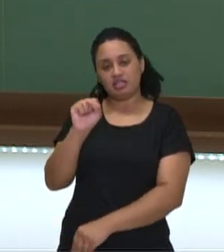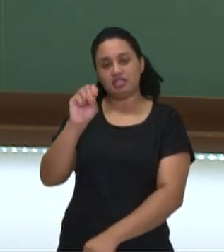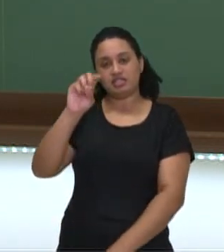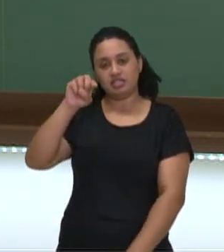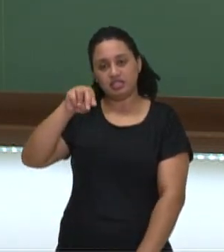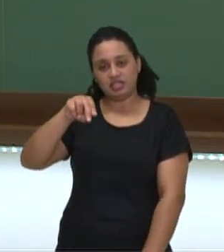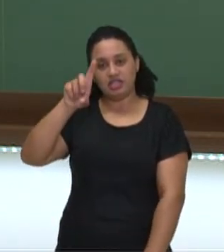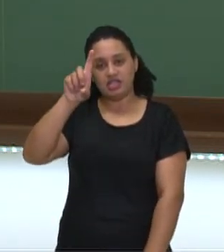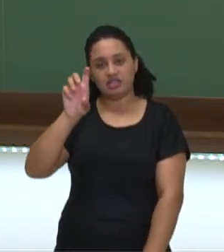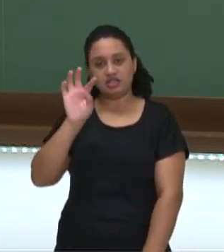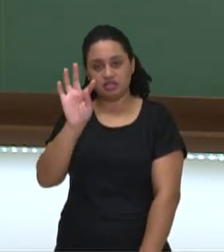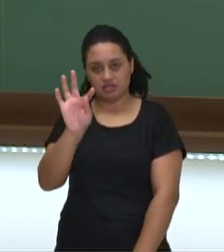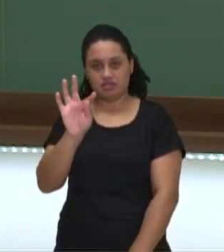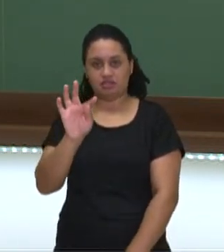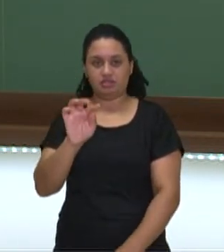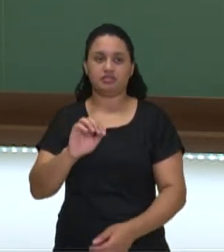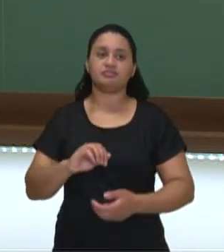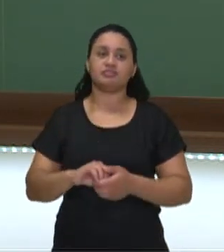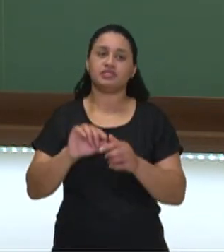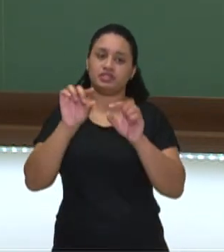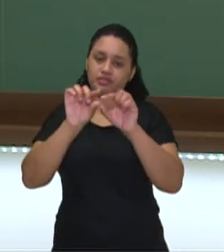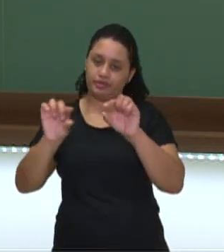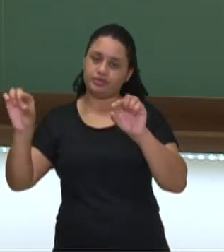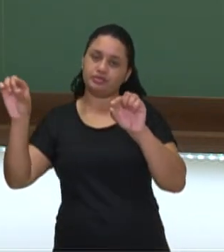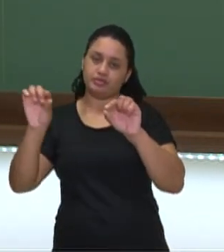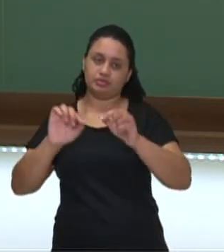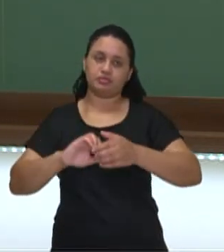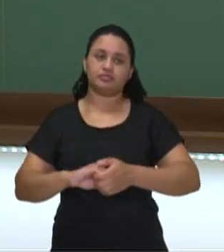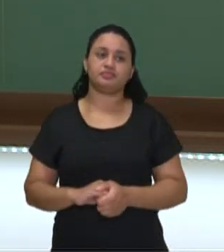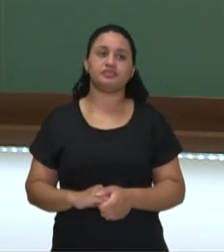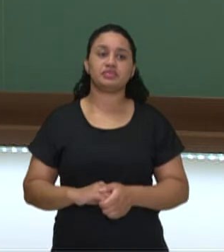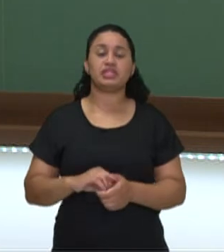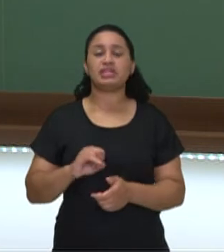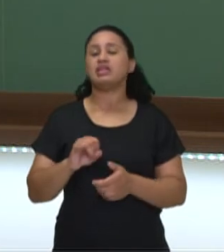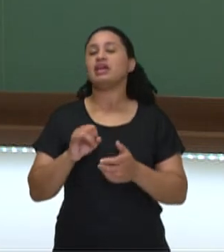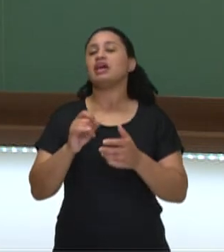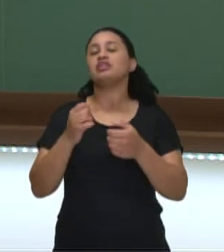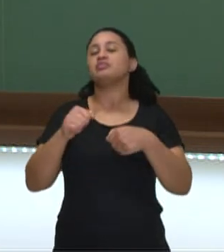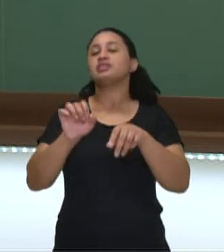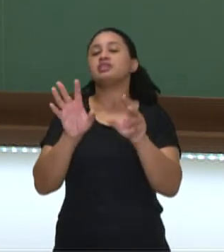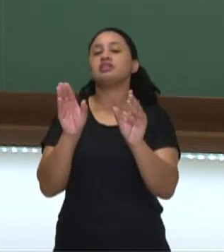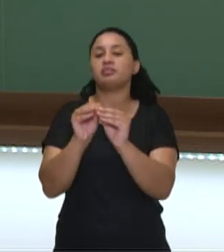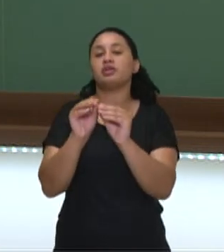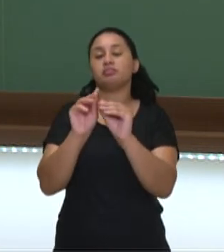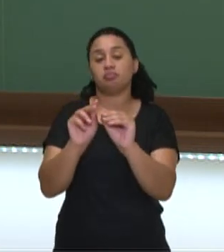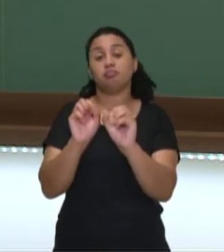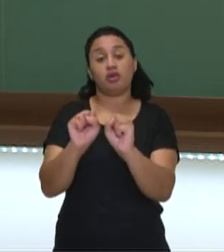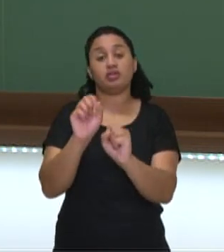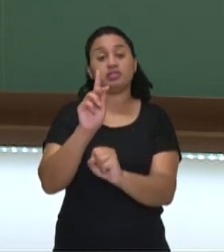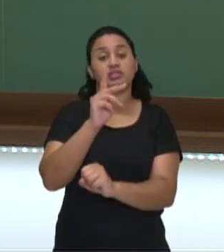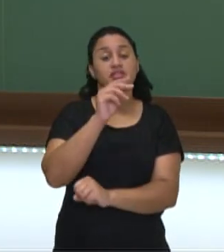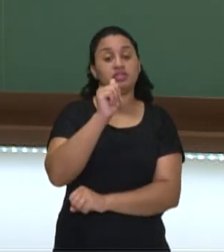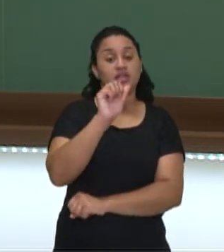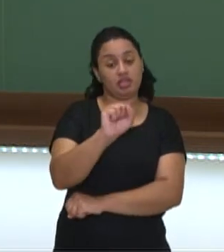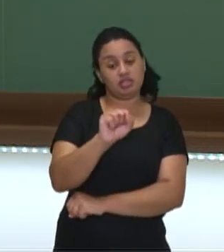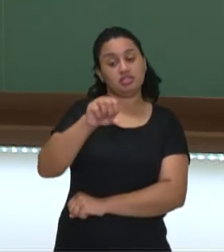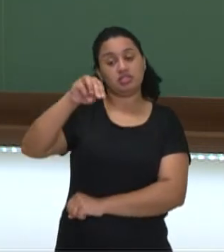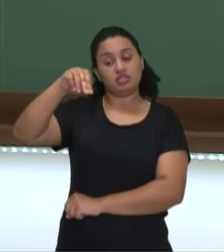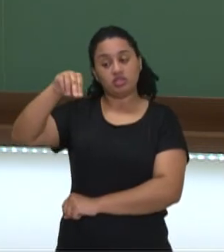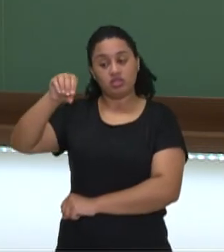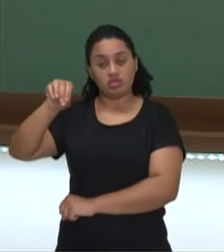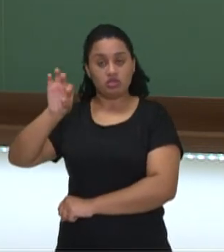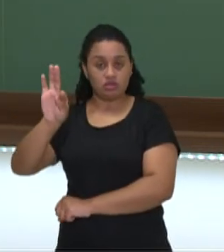hasn't seen that horror movie. Se quiser aqui, também não precisa abreviar. Você pode colocar has not.